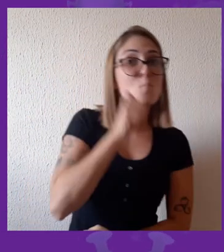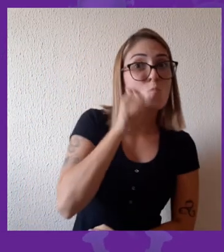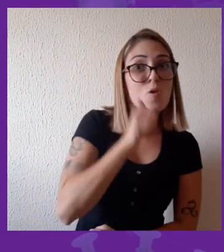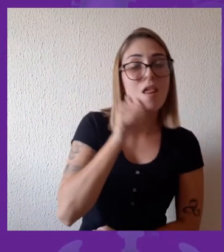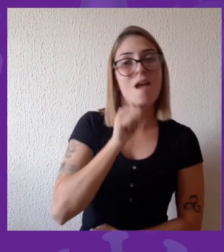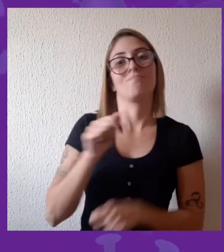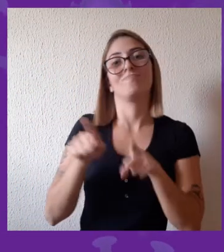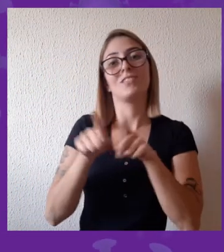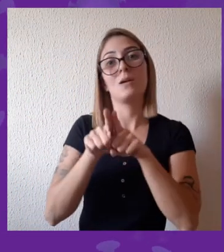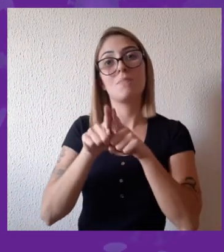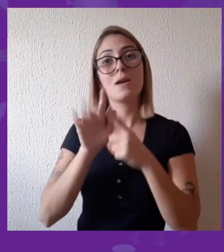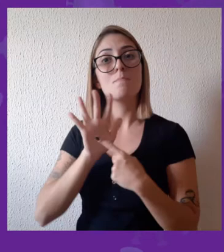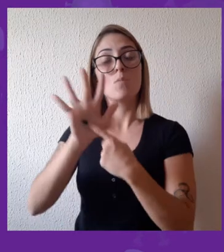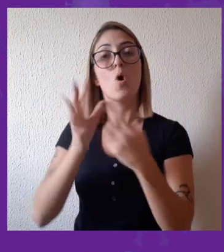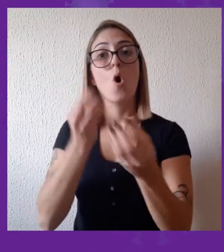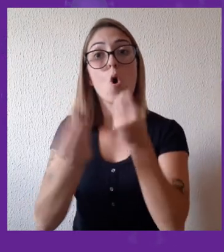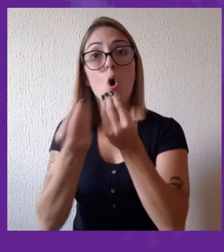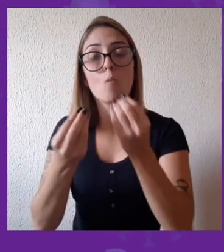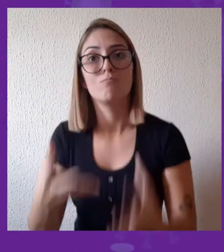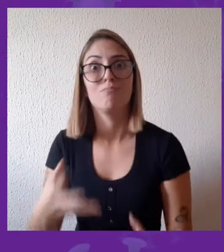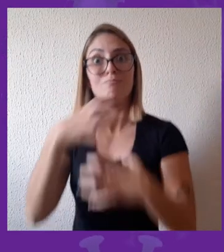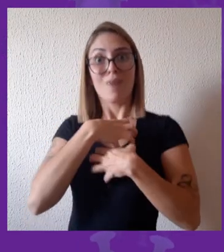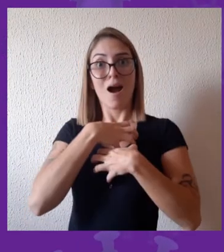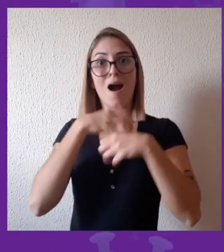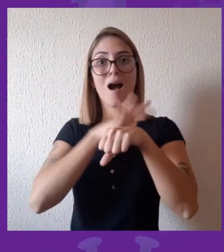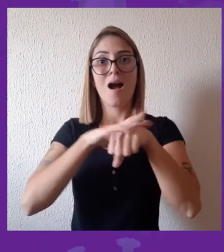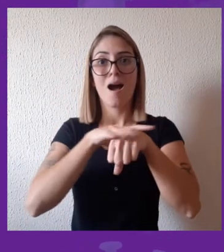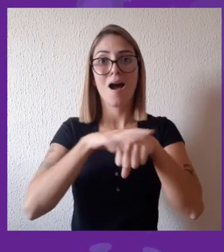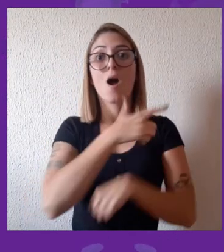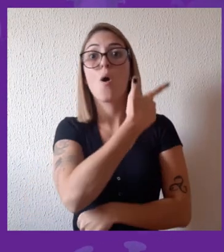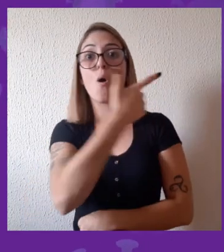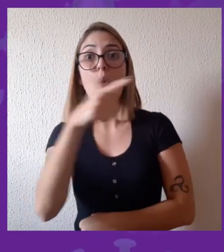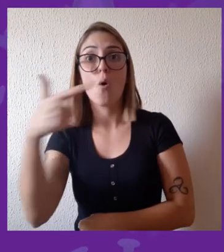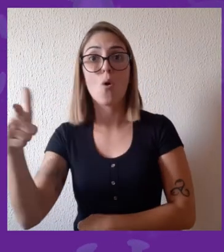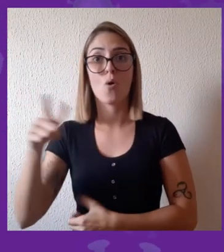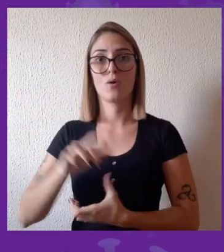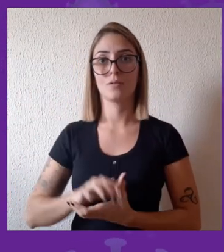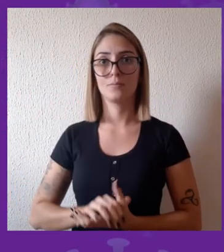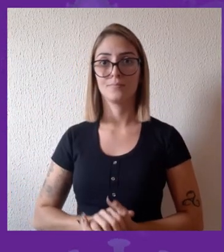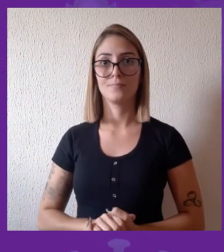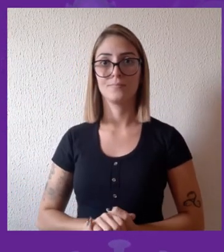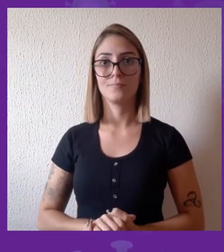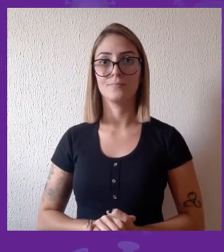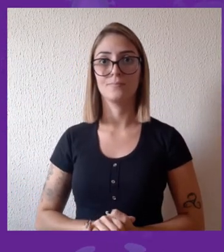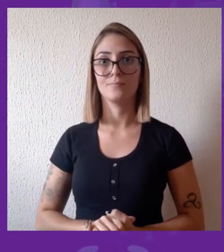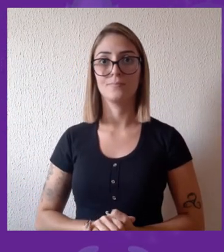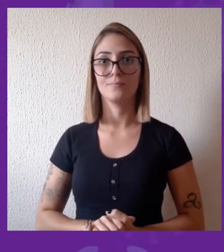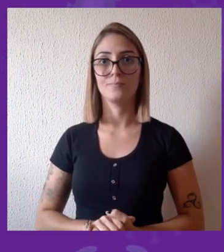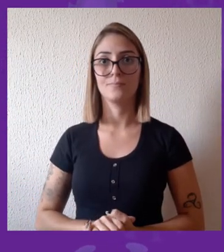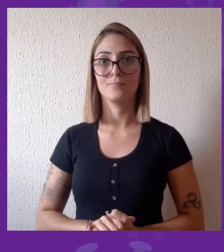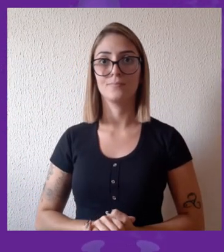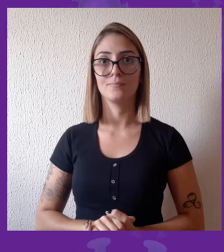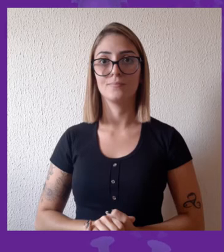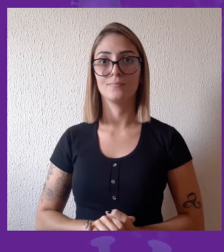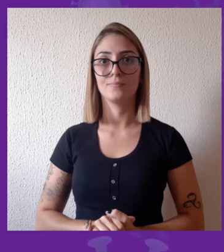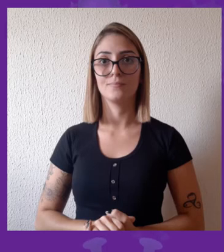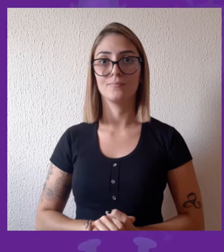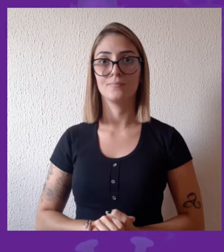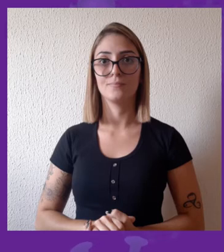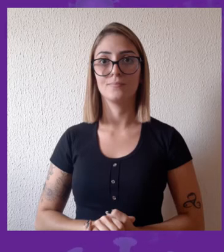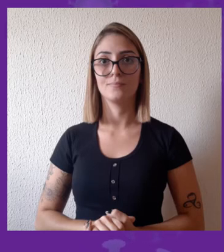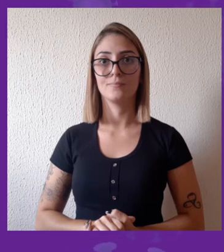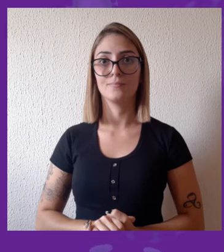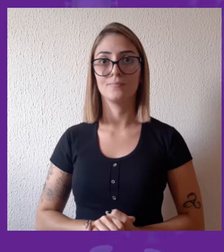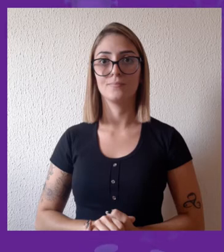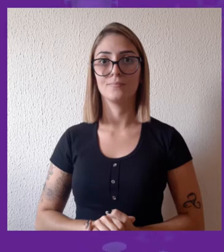relacionado à possibilidade dessa diferença entre homens e mulheres. Então, muitas questões